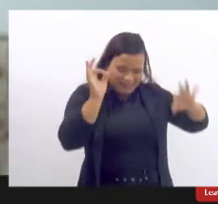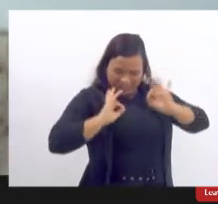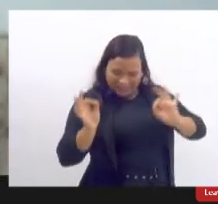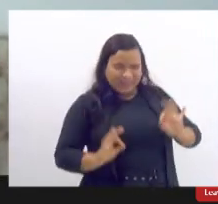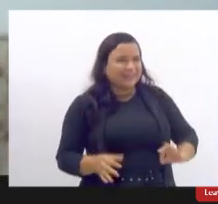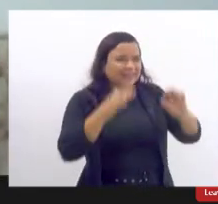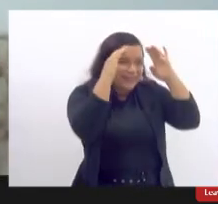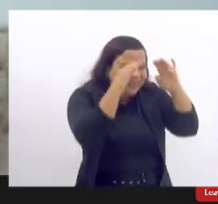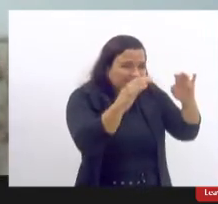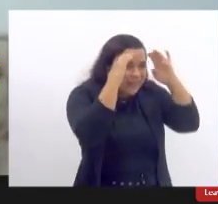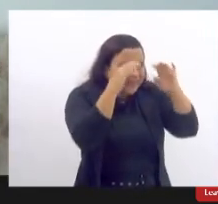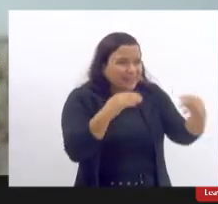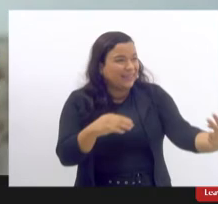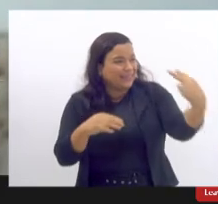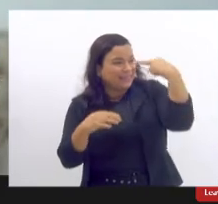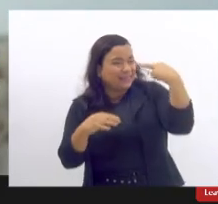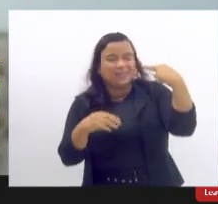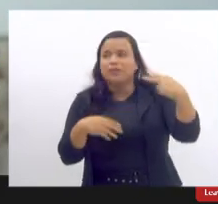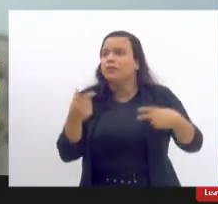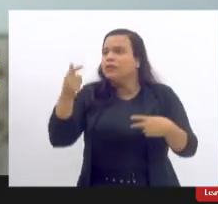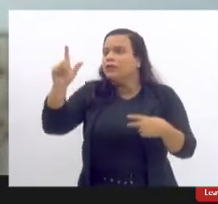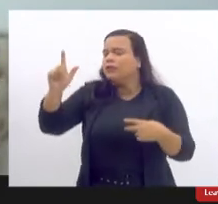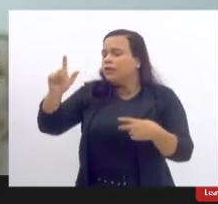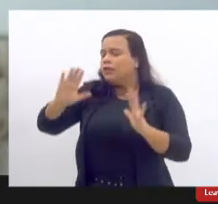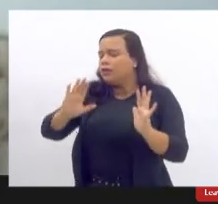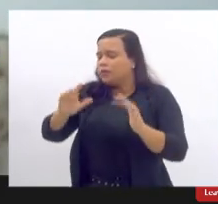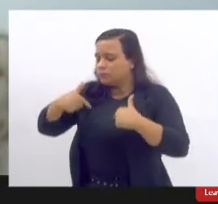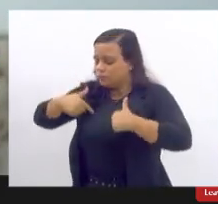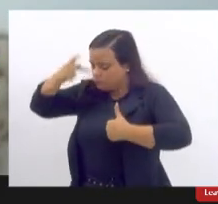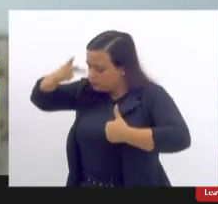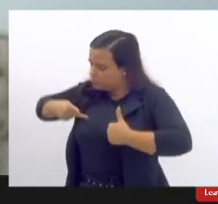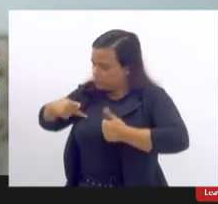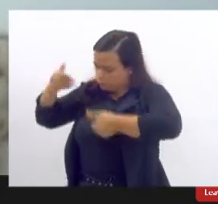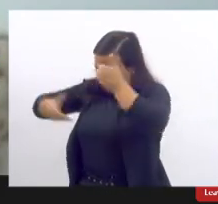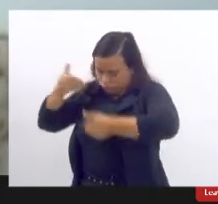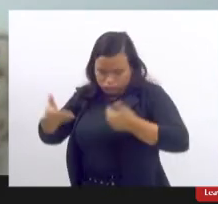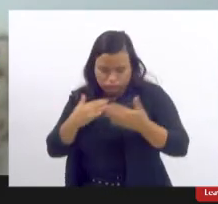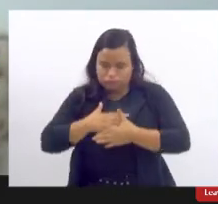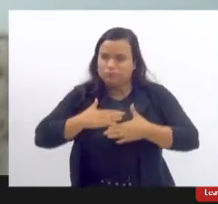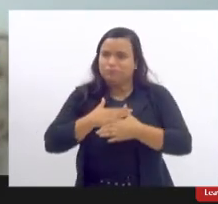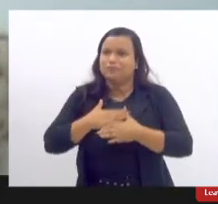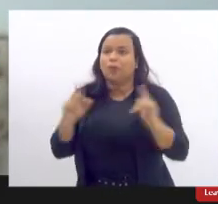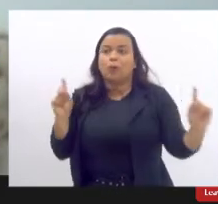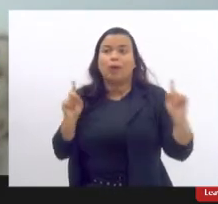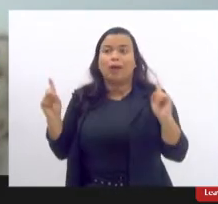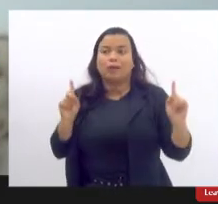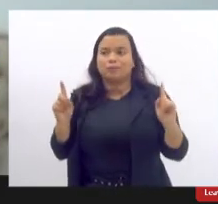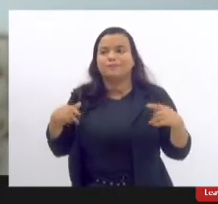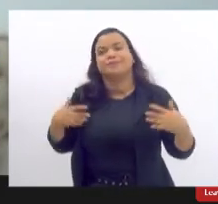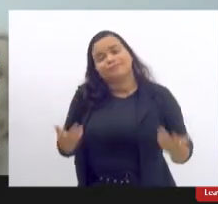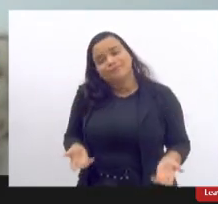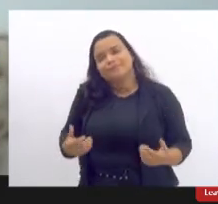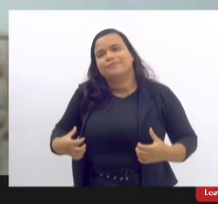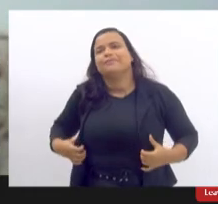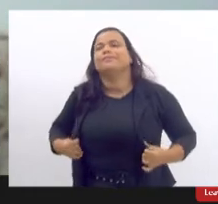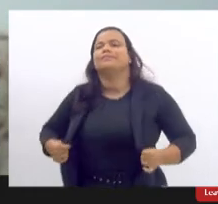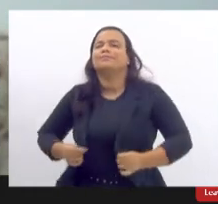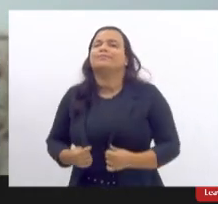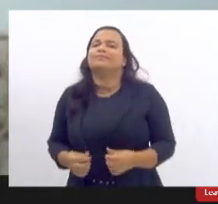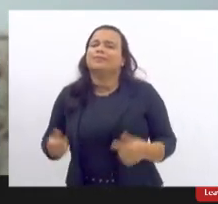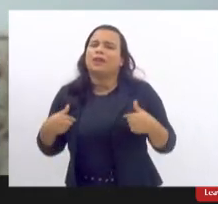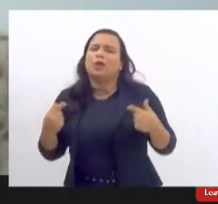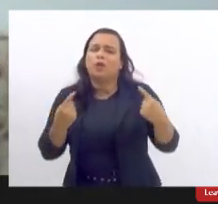mati aqui tem a mão pesada aí do patriarcalismo isso que eu estou falando me chama atenção com as comissões nada